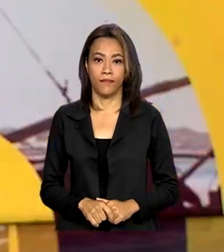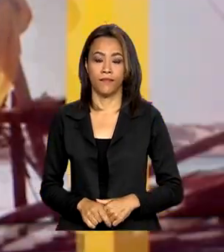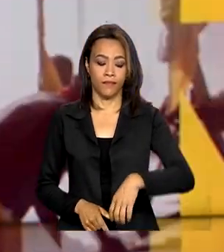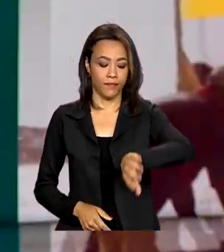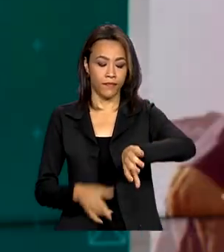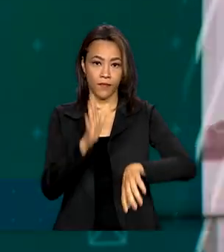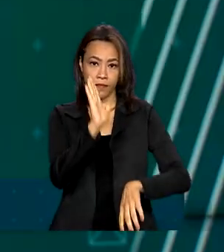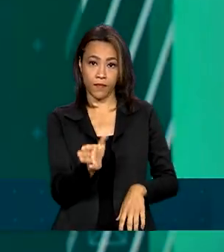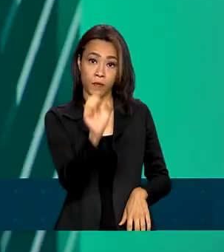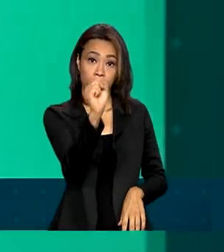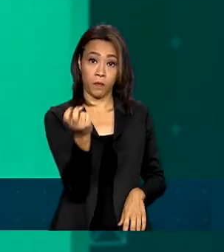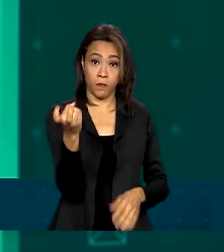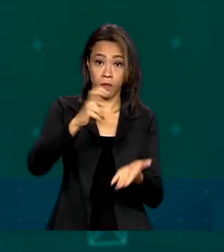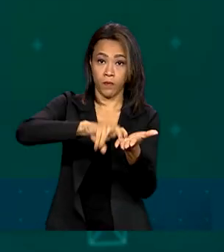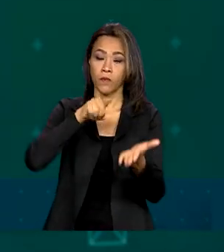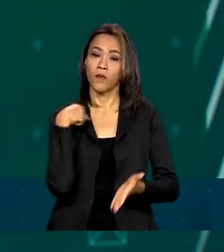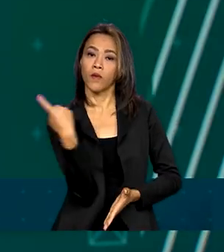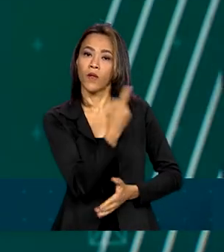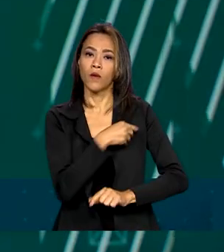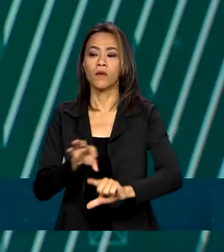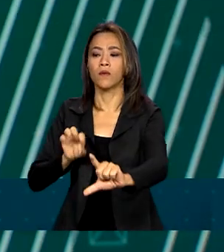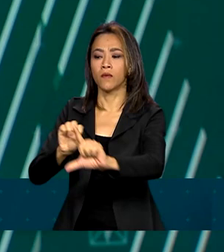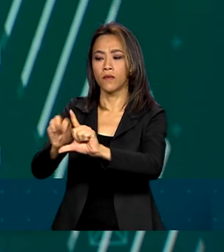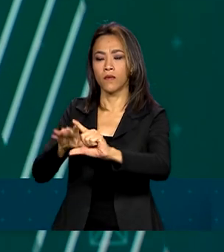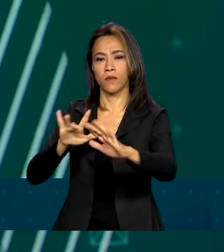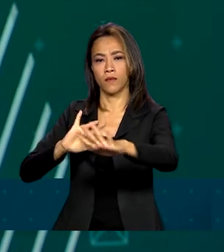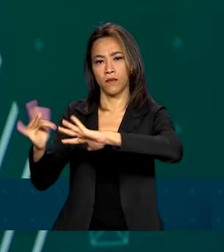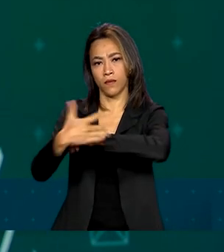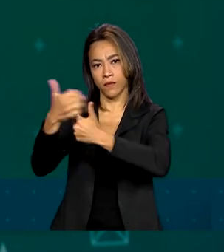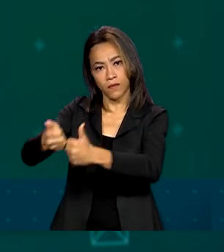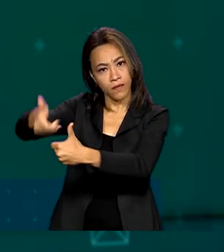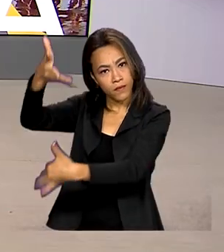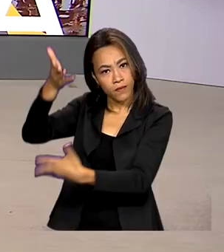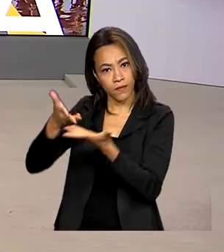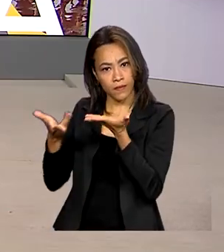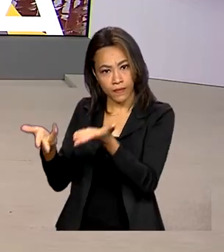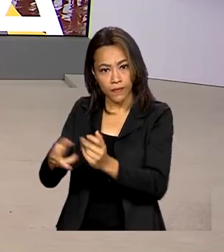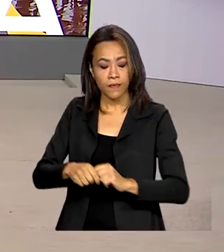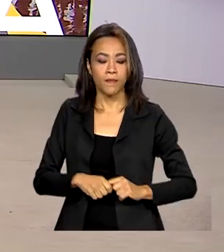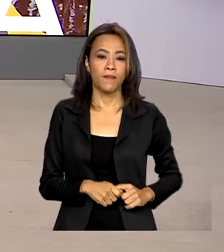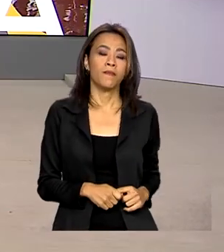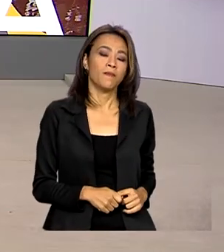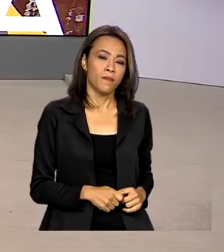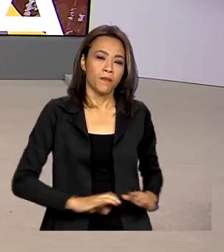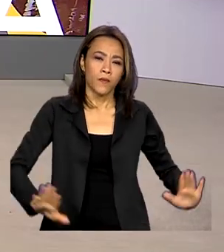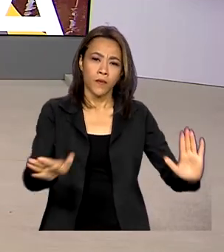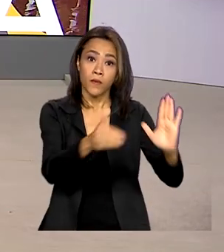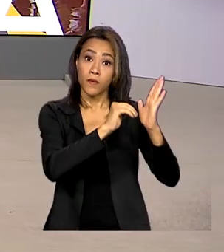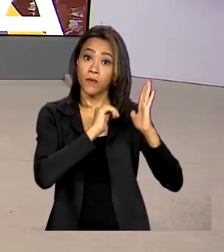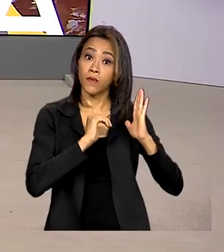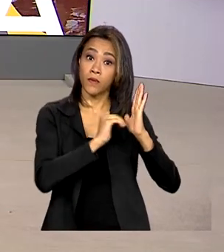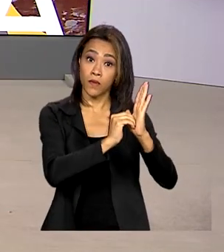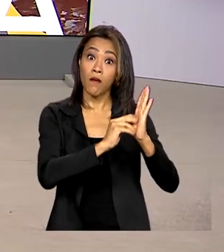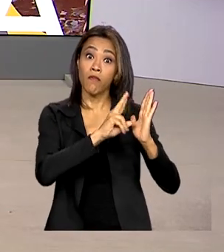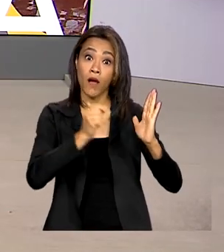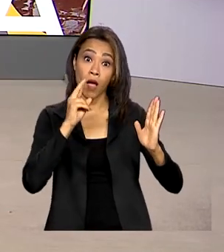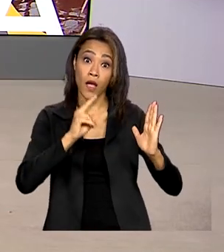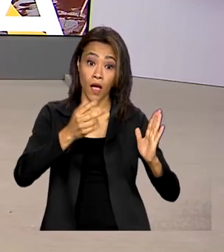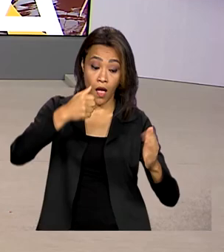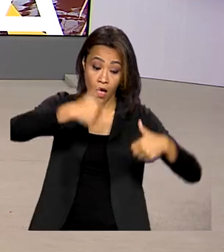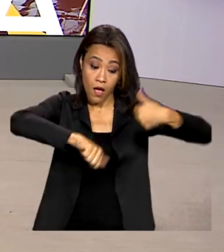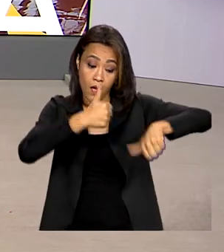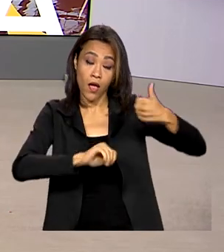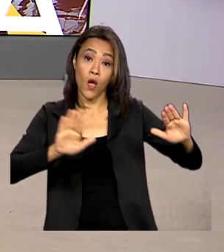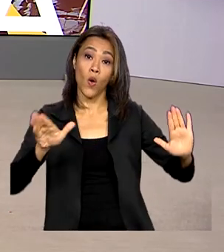Oito horas da manhã, estamos ao vivo também pelas redes sociais. O Senado Federal vai apreciar hoje o